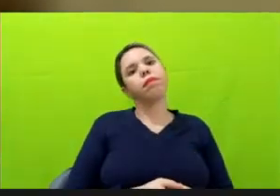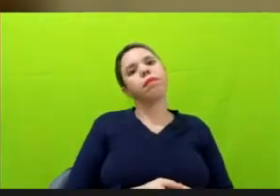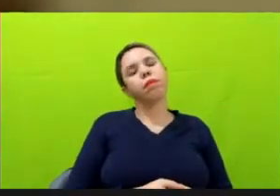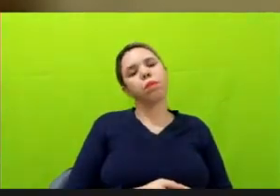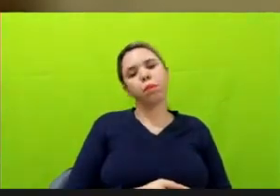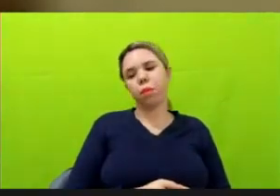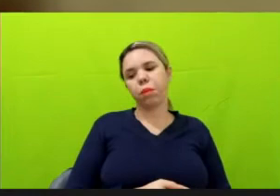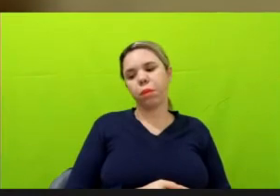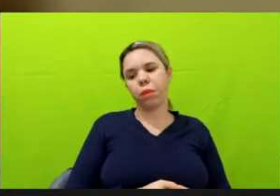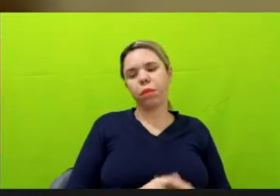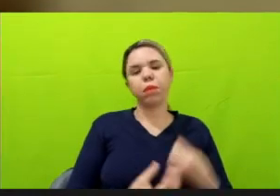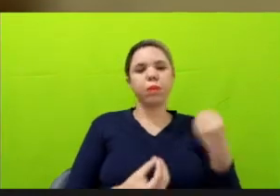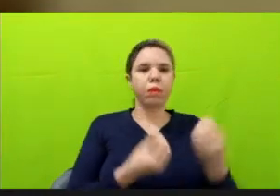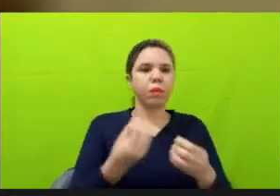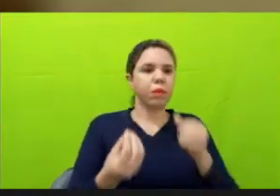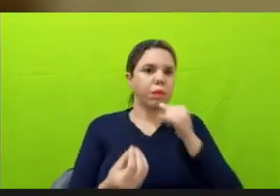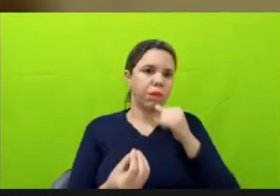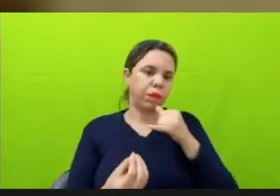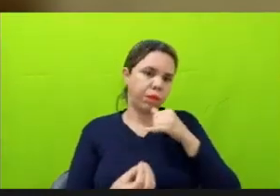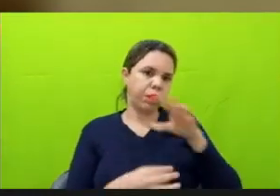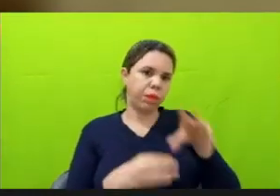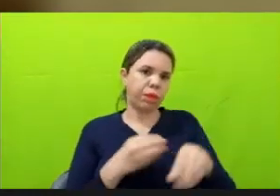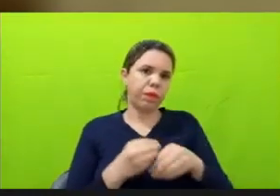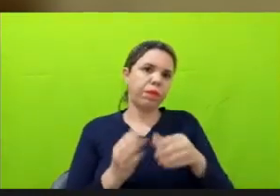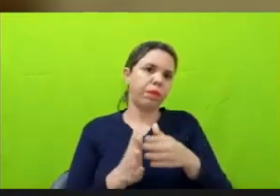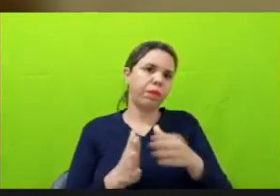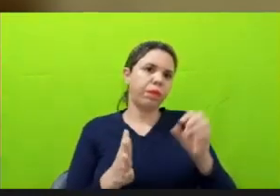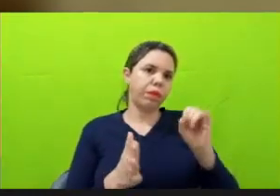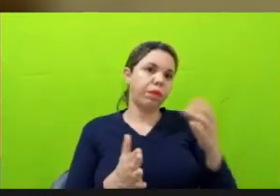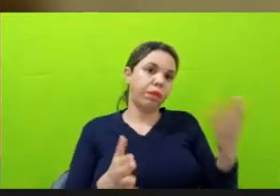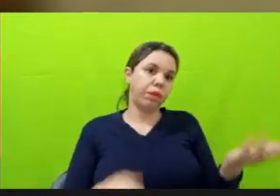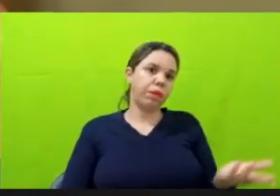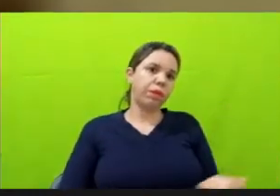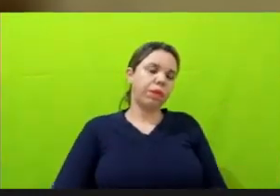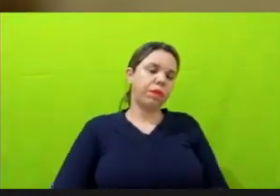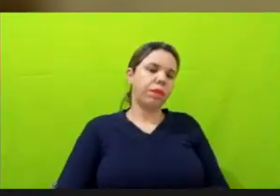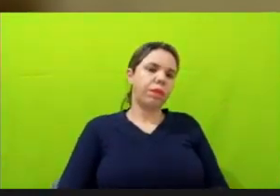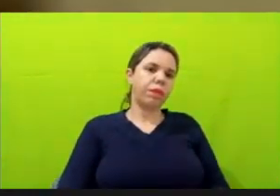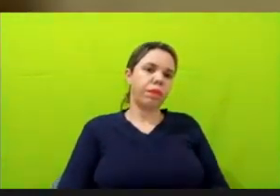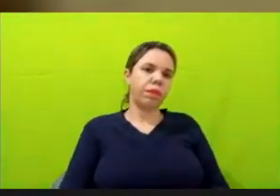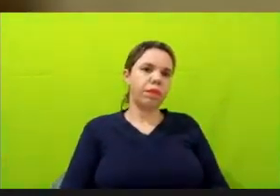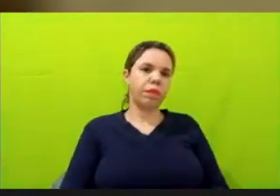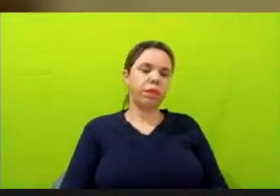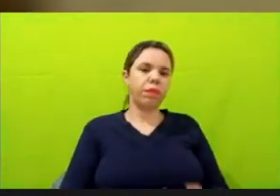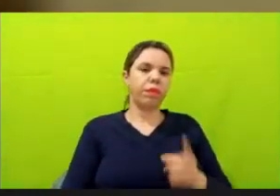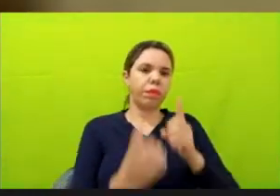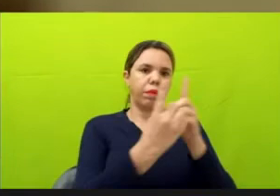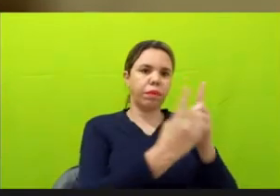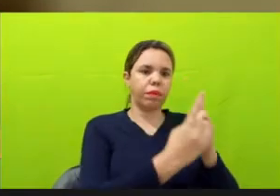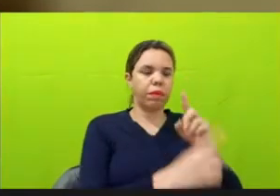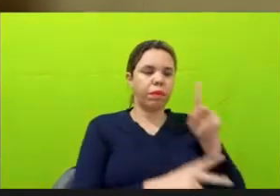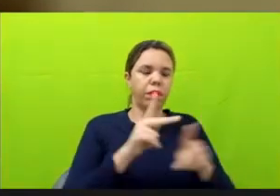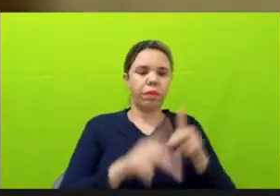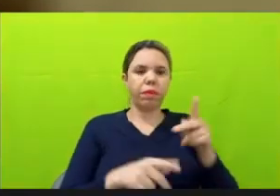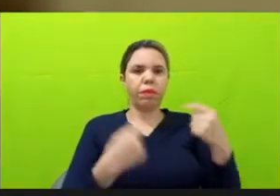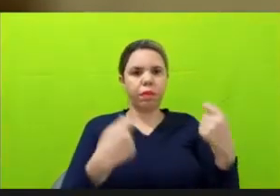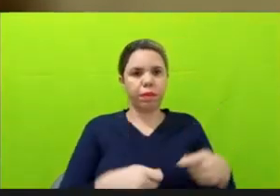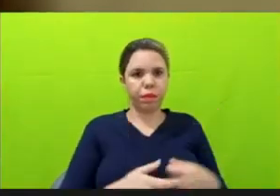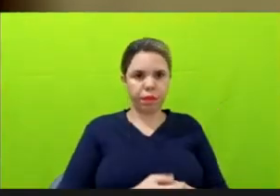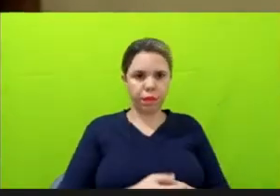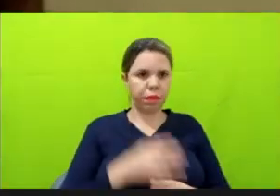De que forma elas estão sendo implementadas, se estão sendo implementadas, se estão atendendo ao público que deveriam atender,